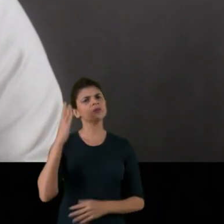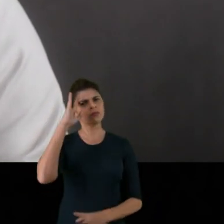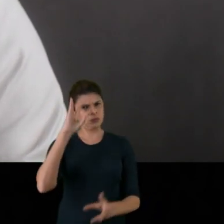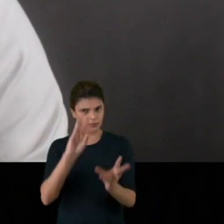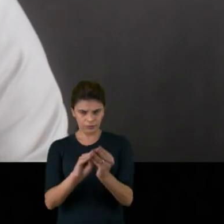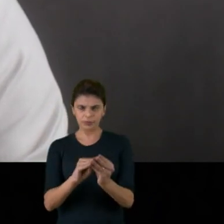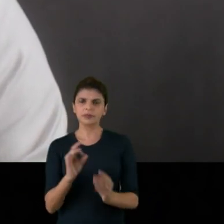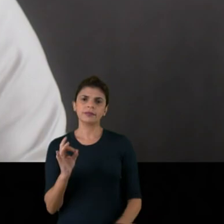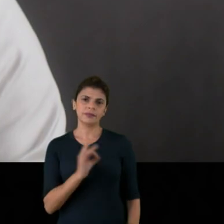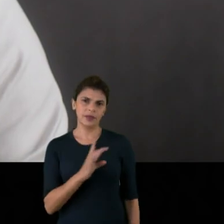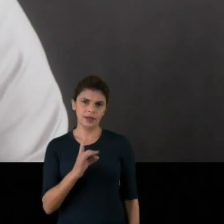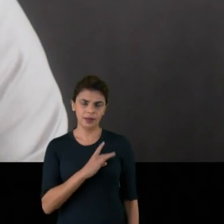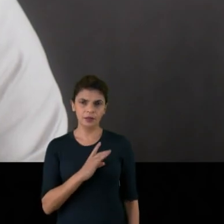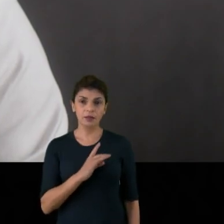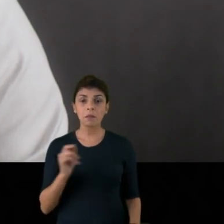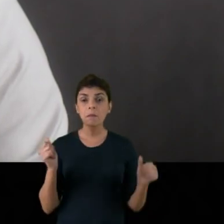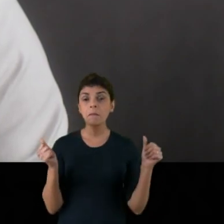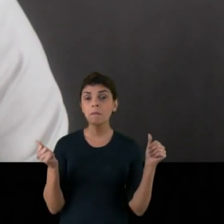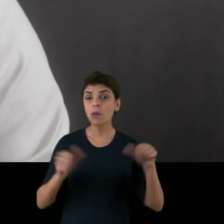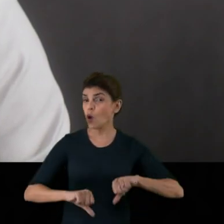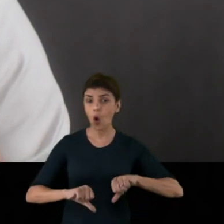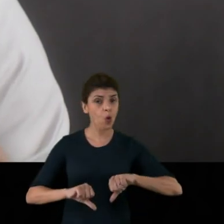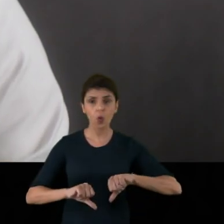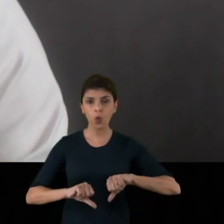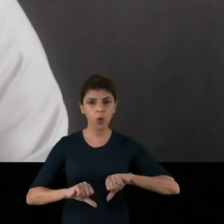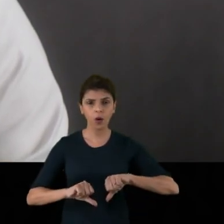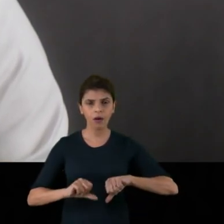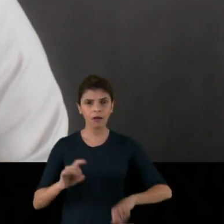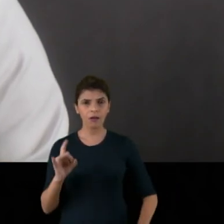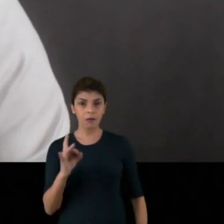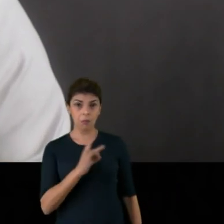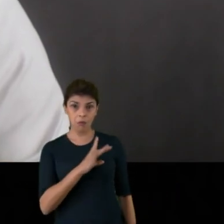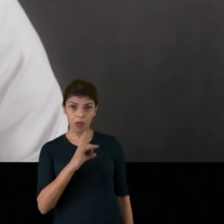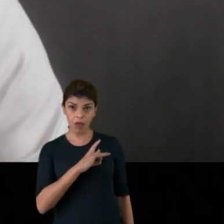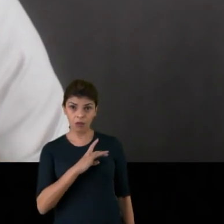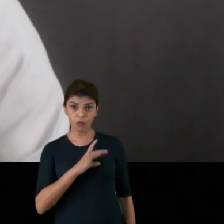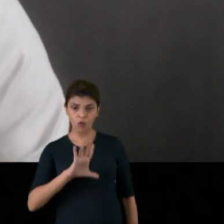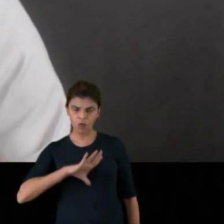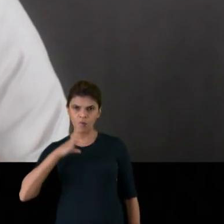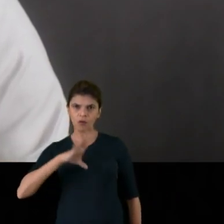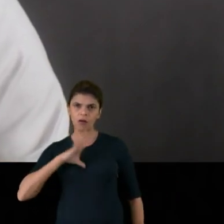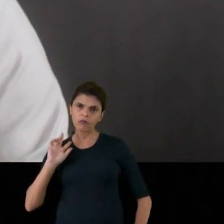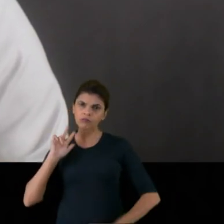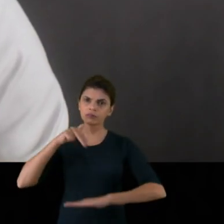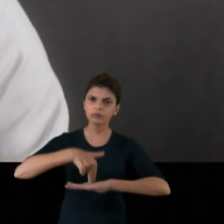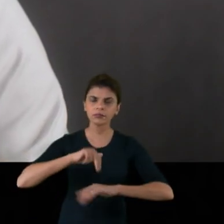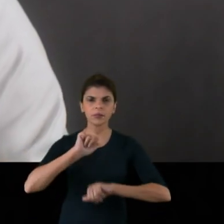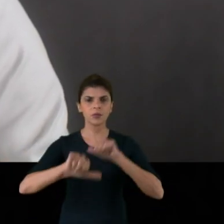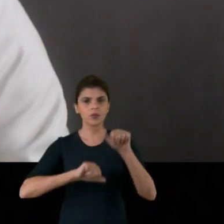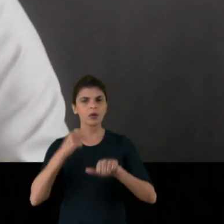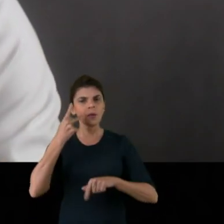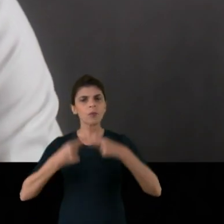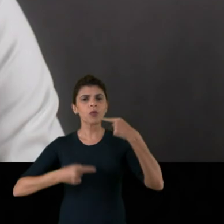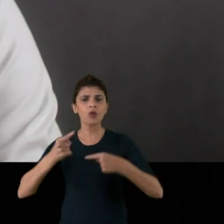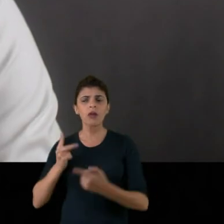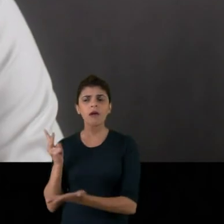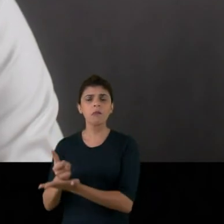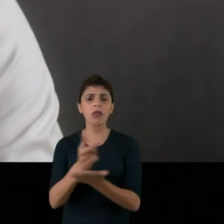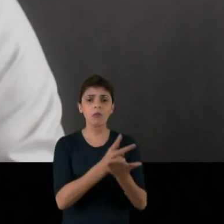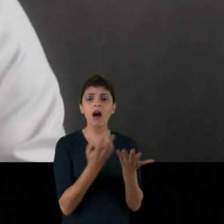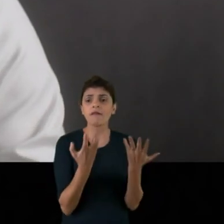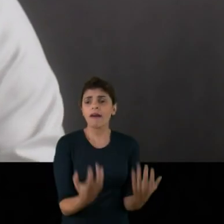extermínio. Eu compreendo o medo. Mas posso te garantir, o pior medo de todos é o medo de mudar.